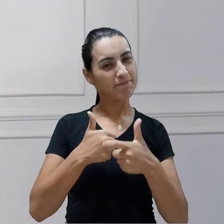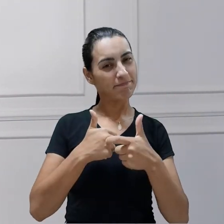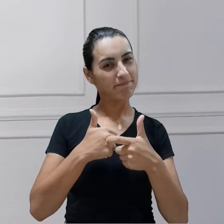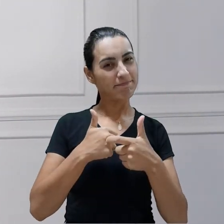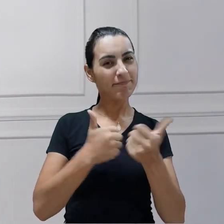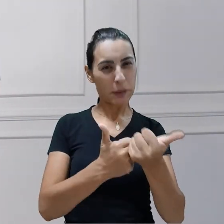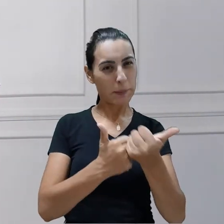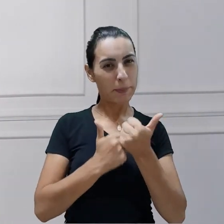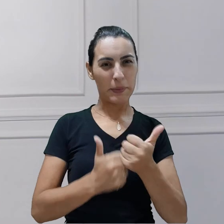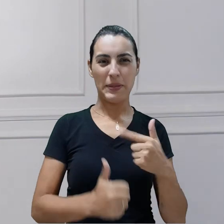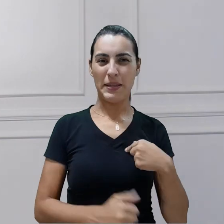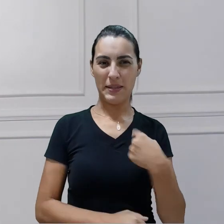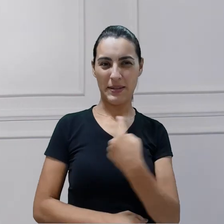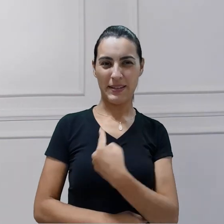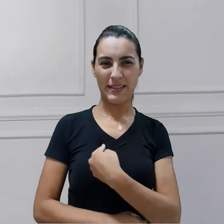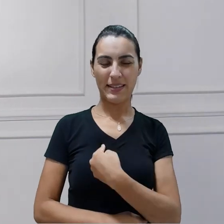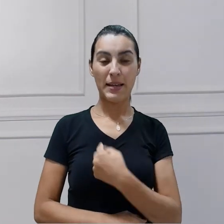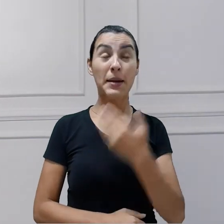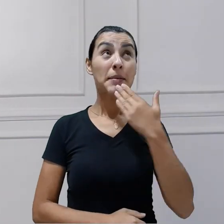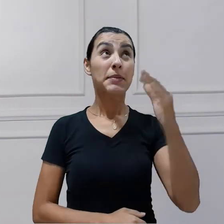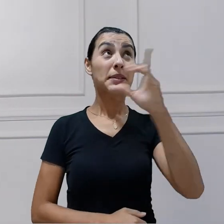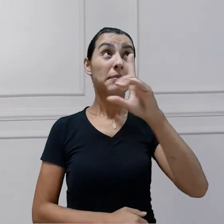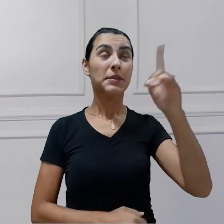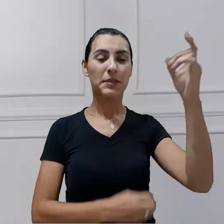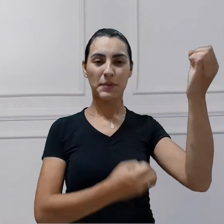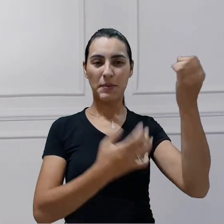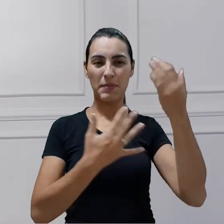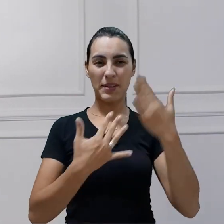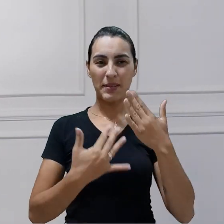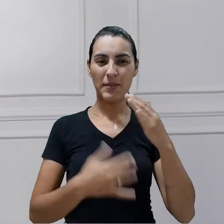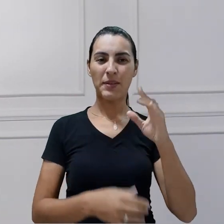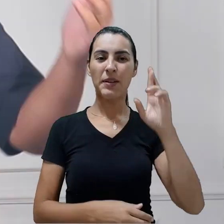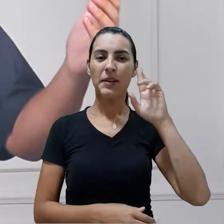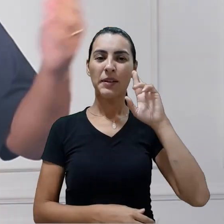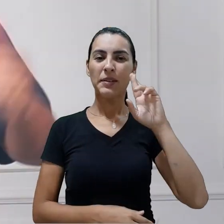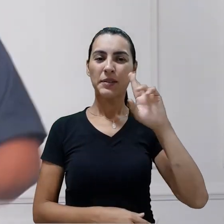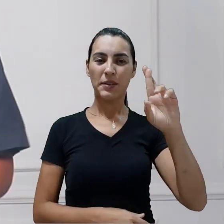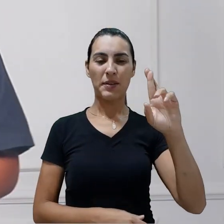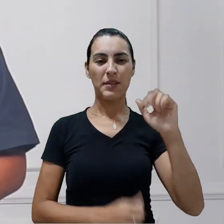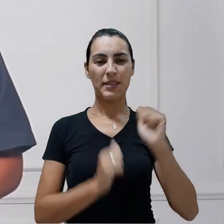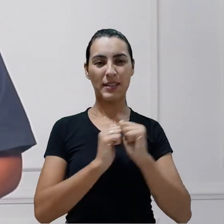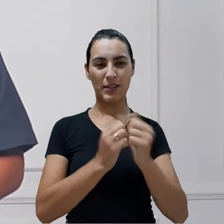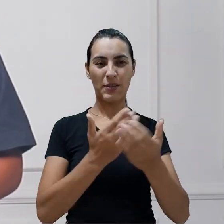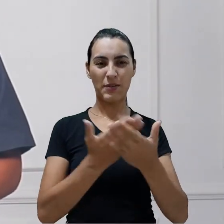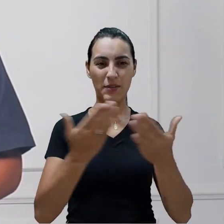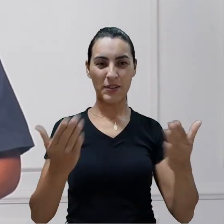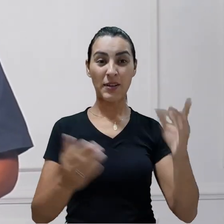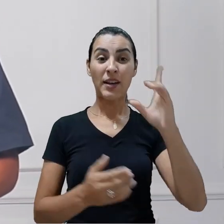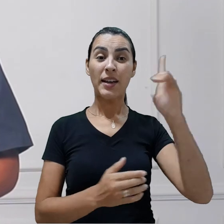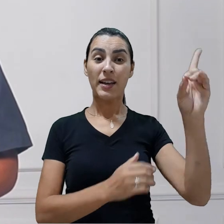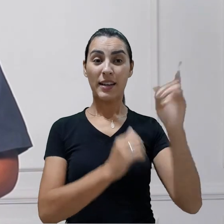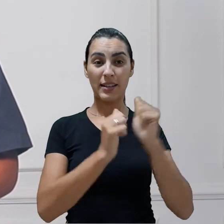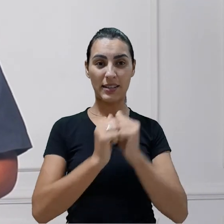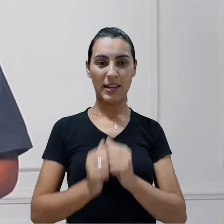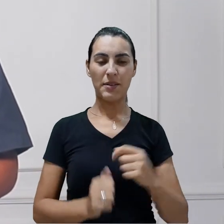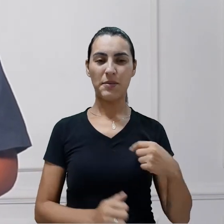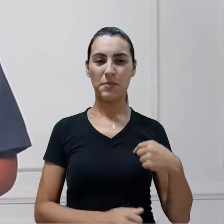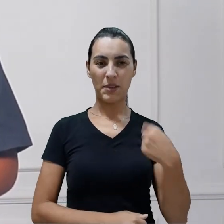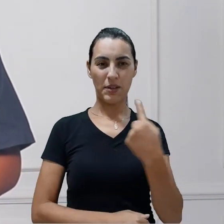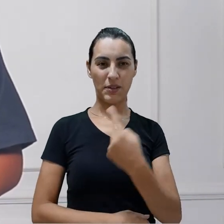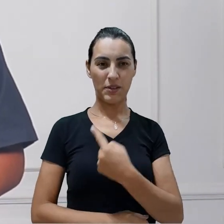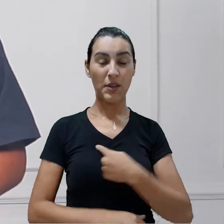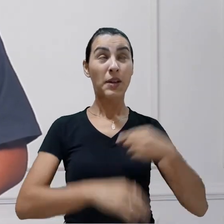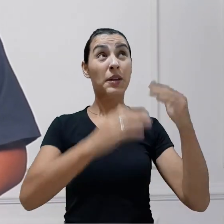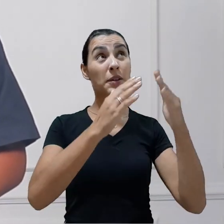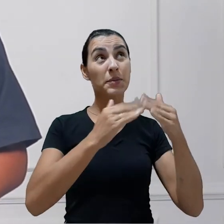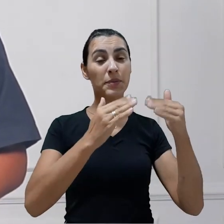custa nada. Peçamos ao Senhor Deus a sua bênção sobre nós. O Senhor esteja convosco. Ele está no meio